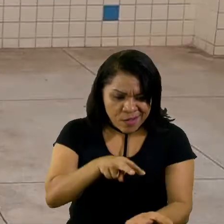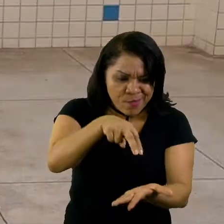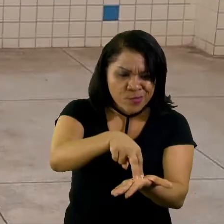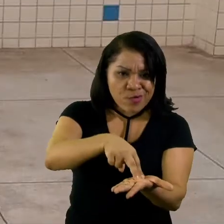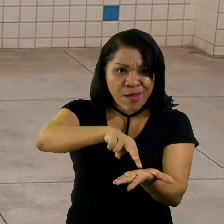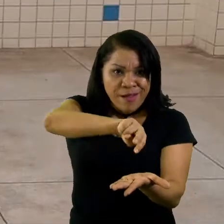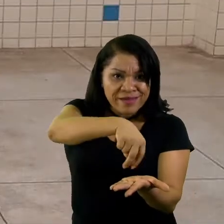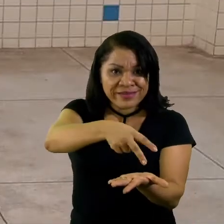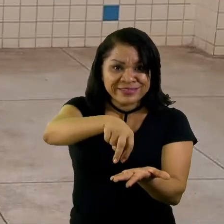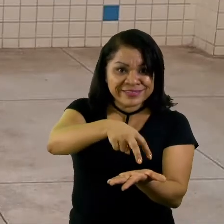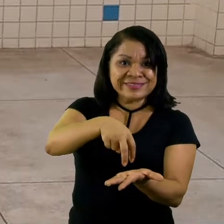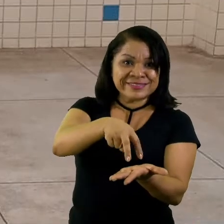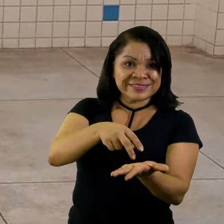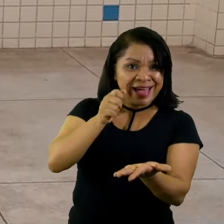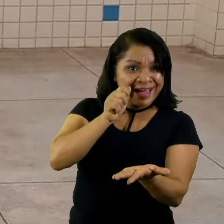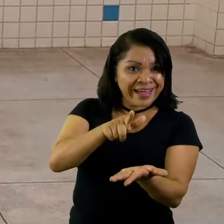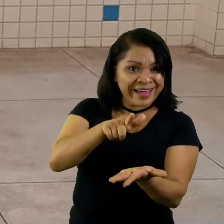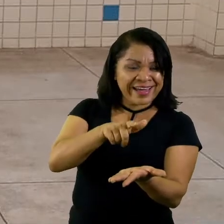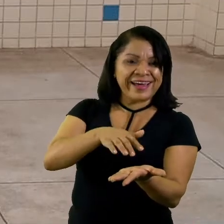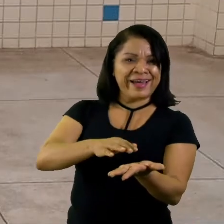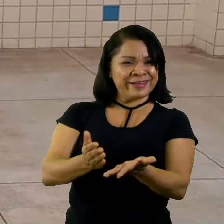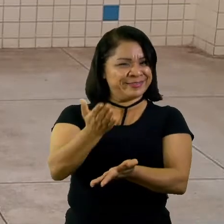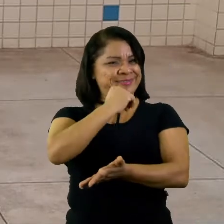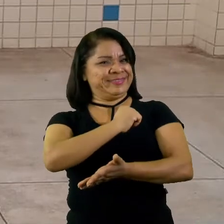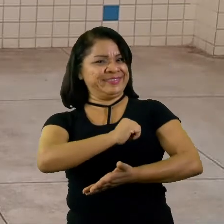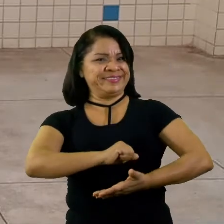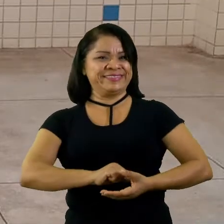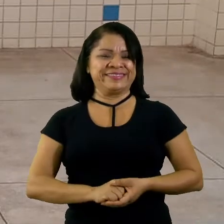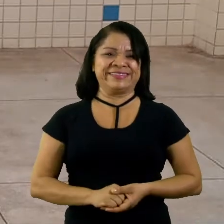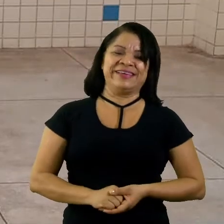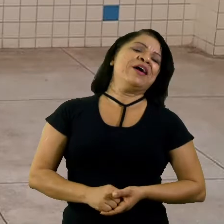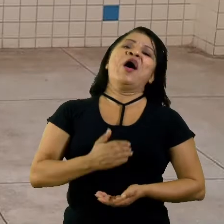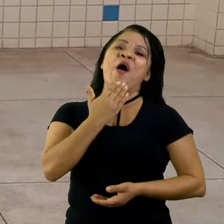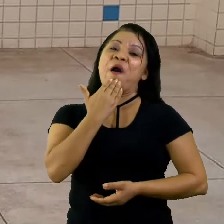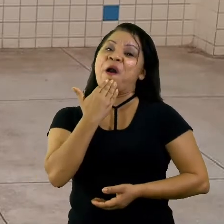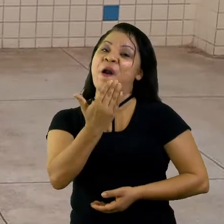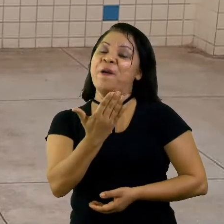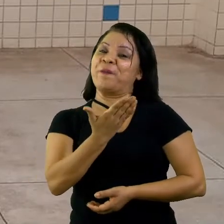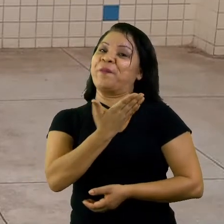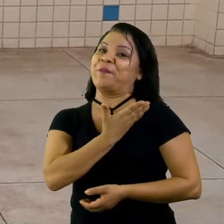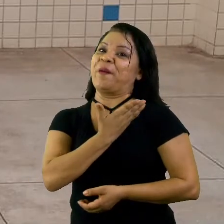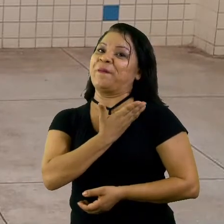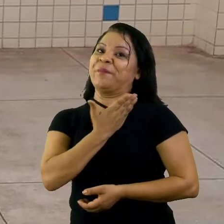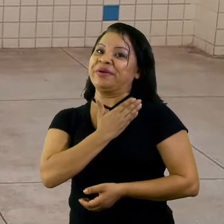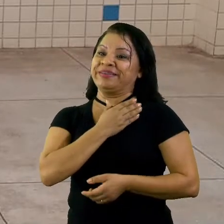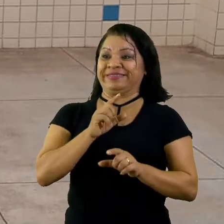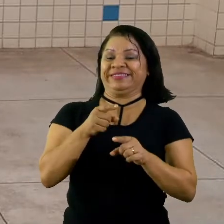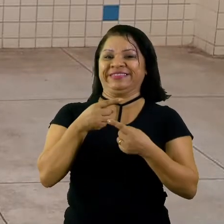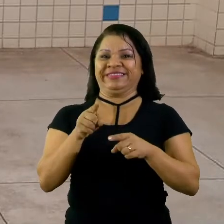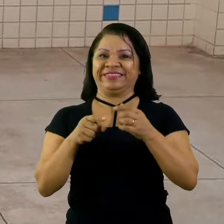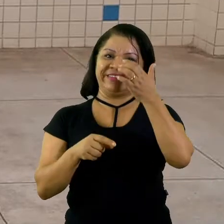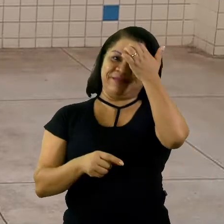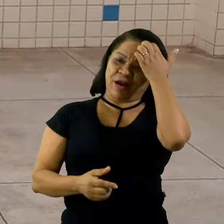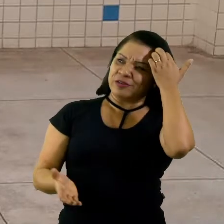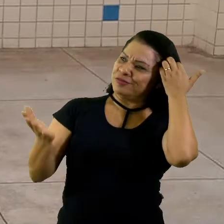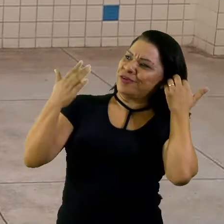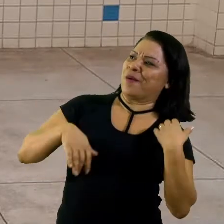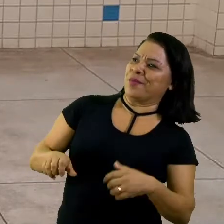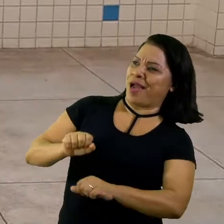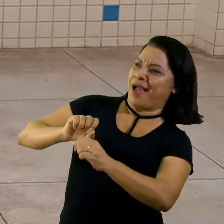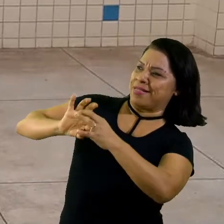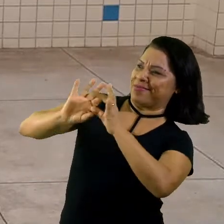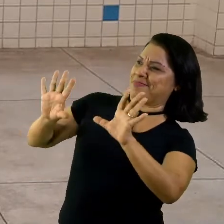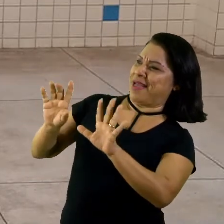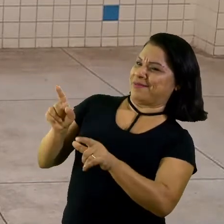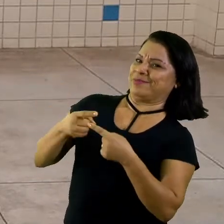dançar em cima da cor azul. Vamos lá? Eu pedi para uma colega minha soltar a música. Vamos lá, DJ, solta a música.